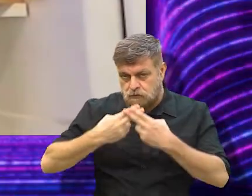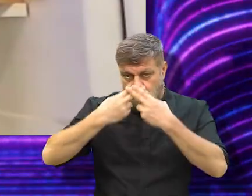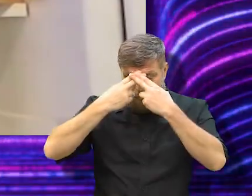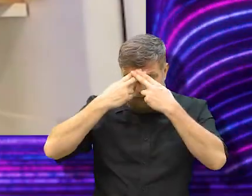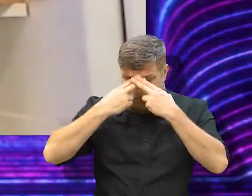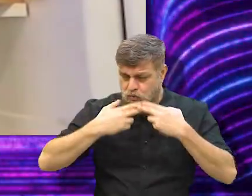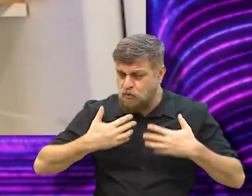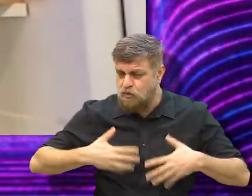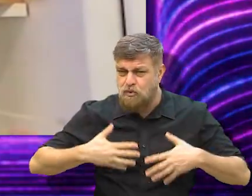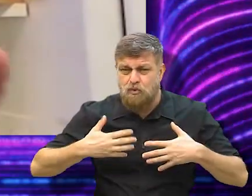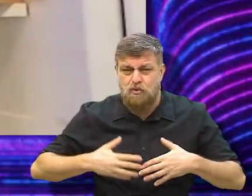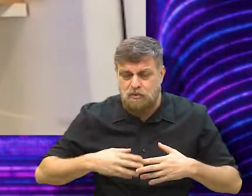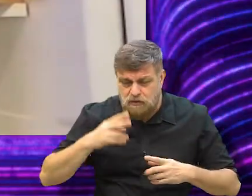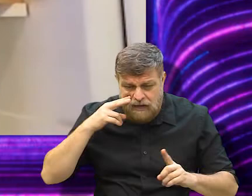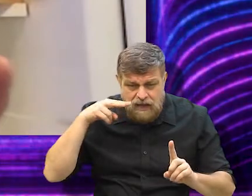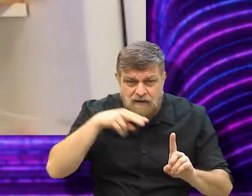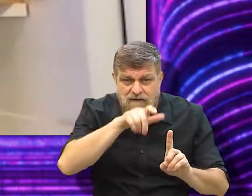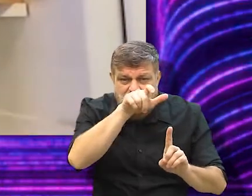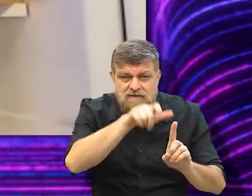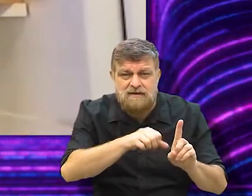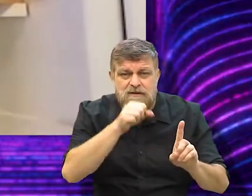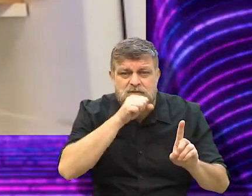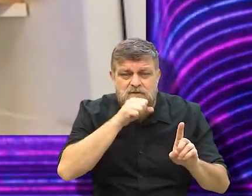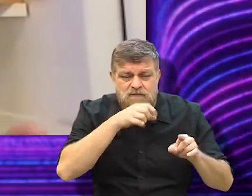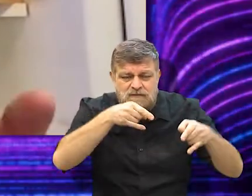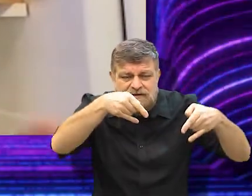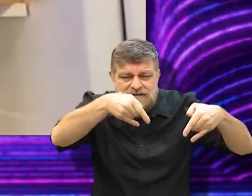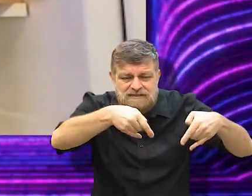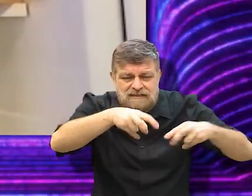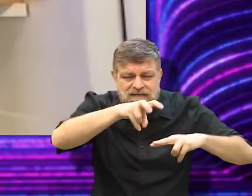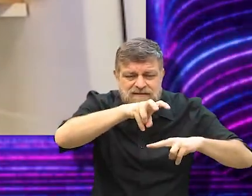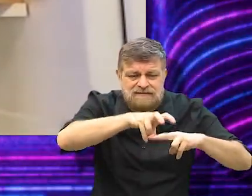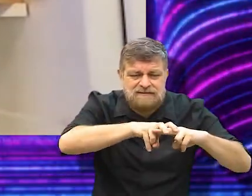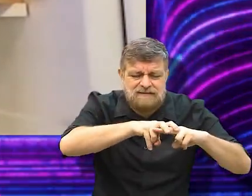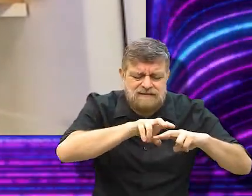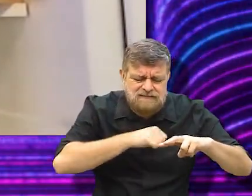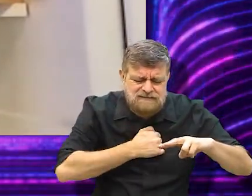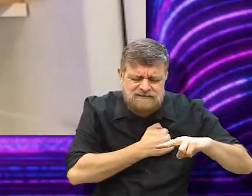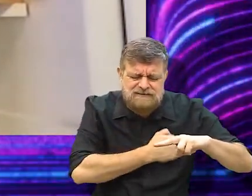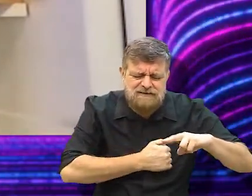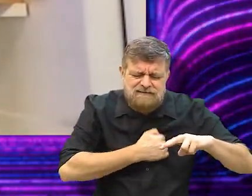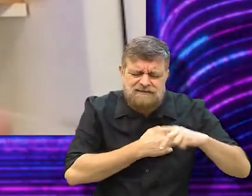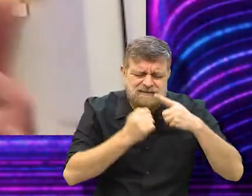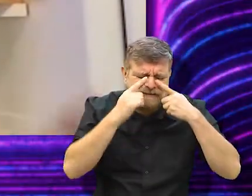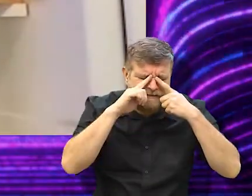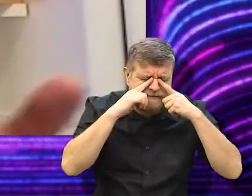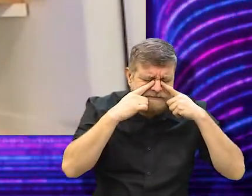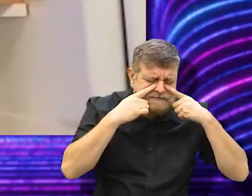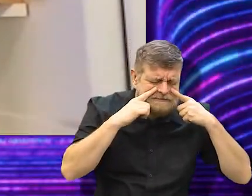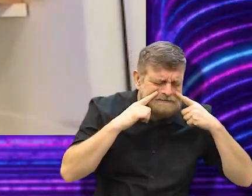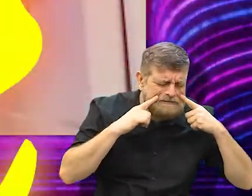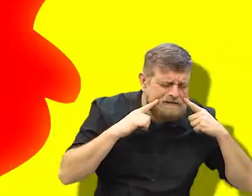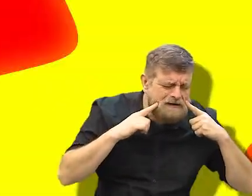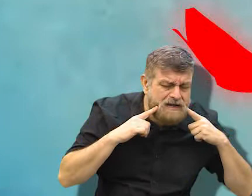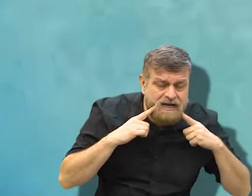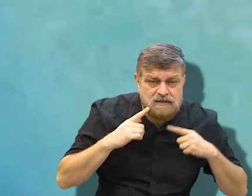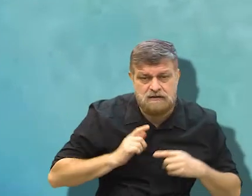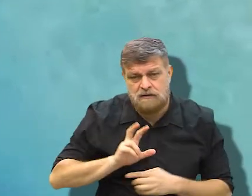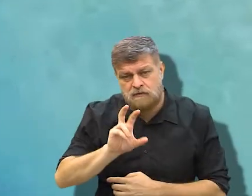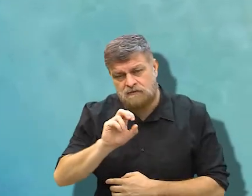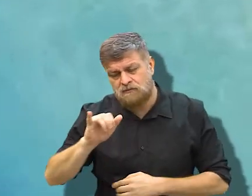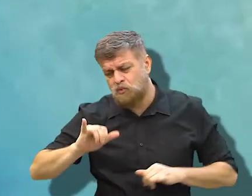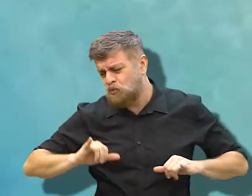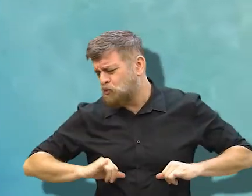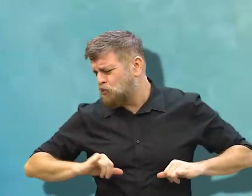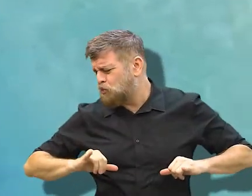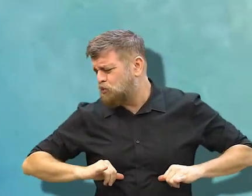marcante eu ver o meu avô sentado à beira da cama chorando de saudade da minha avó. Ele não se conformou com a